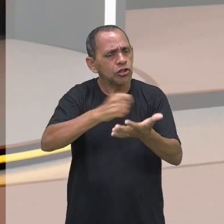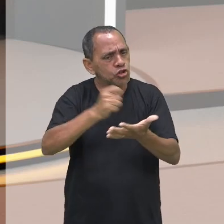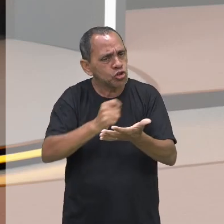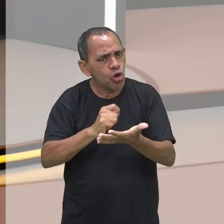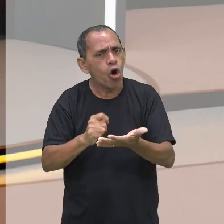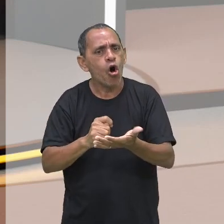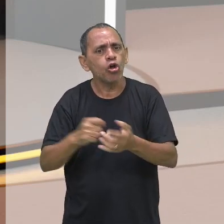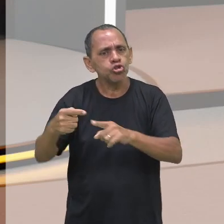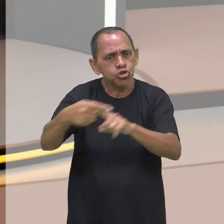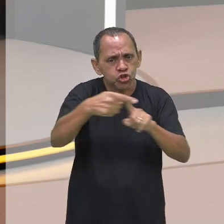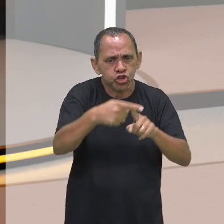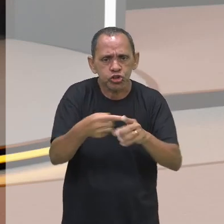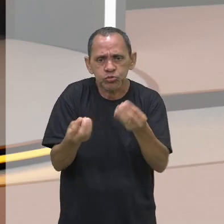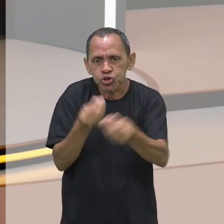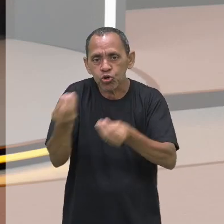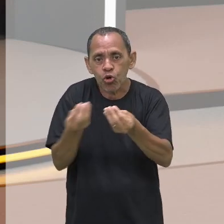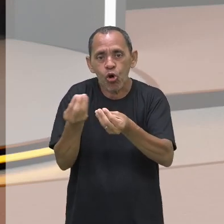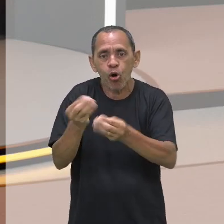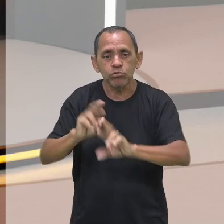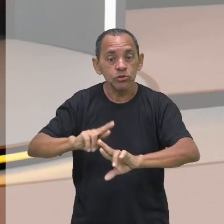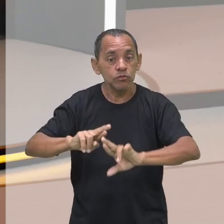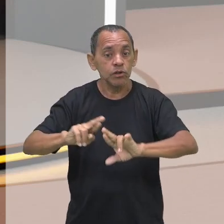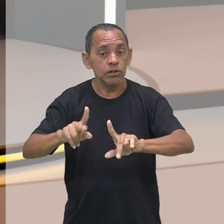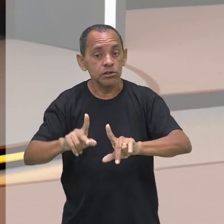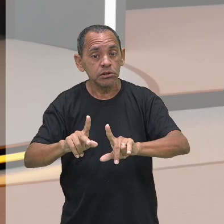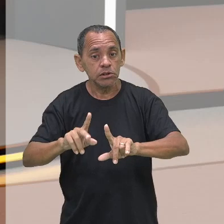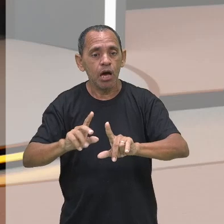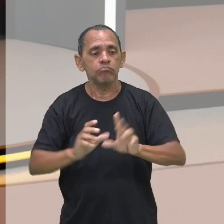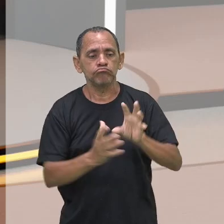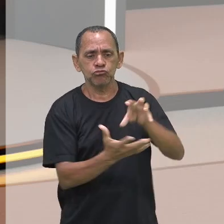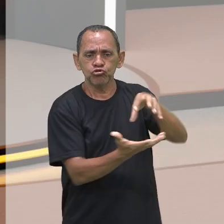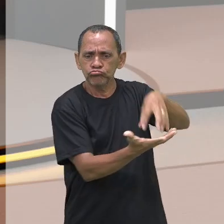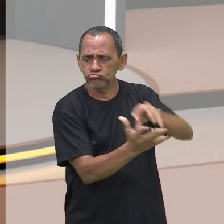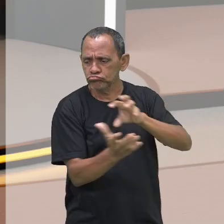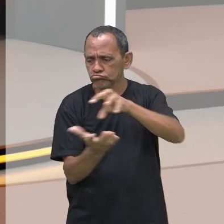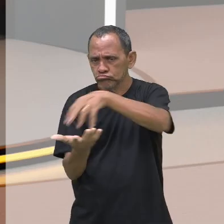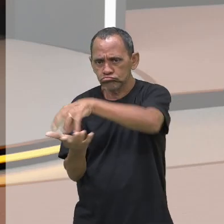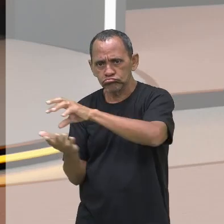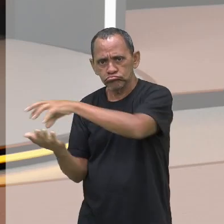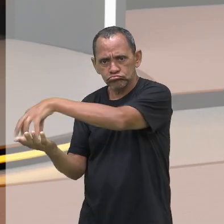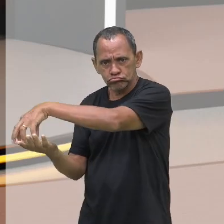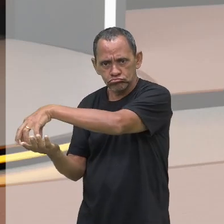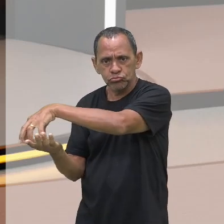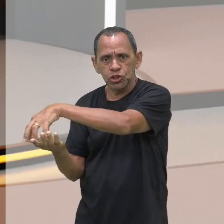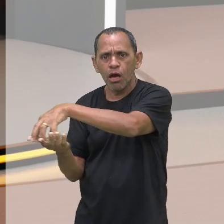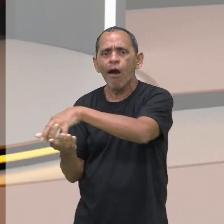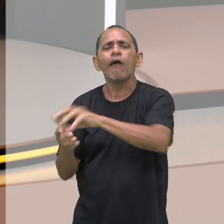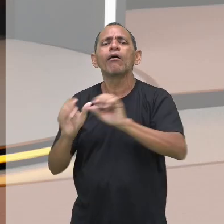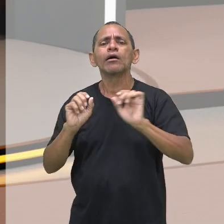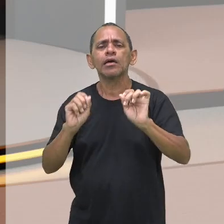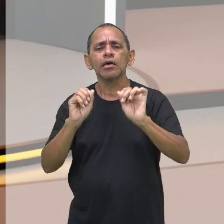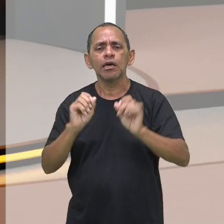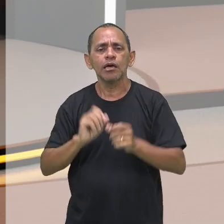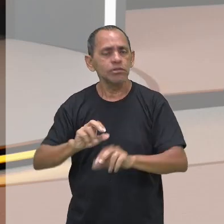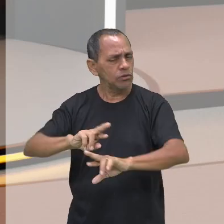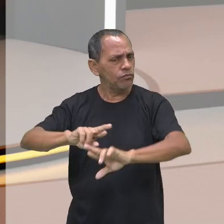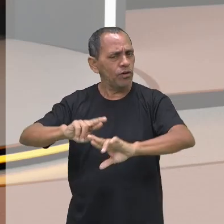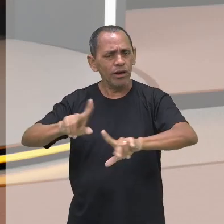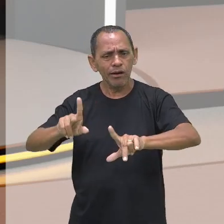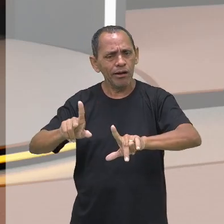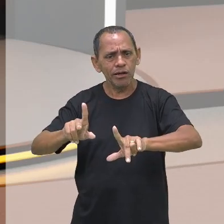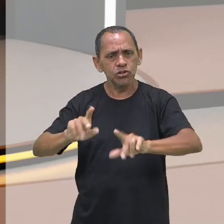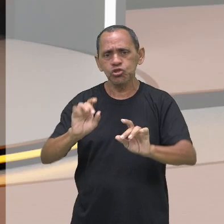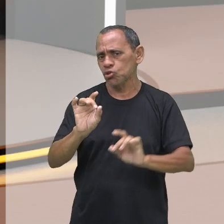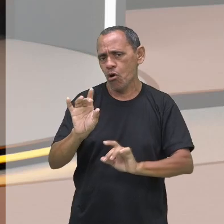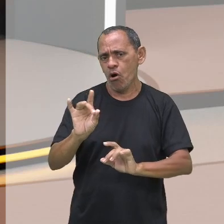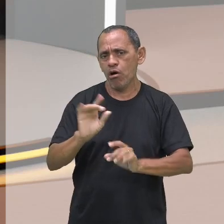as maneiras de diferenciação. As sociedades, os grupamentos humanos são apenas diferentes uns dos